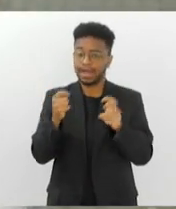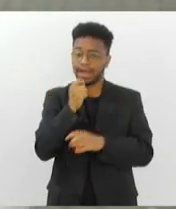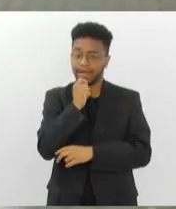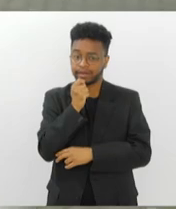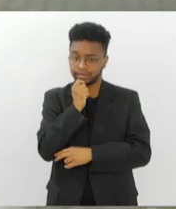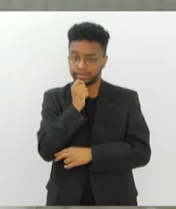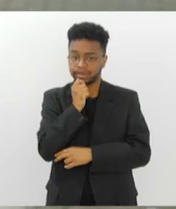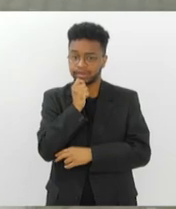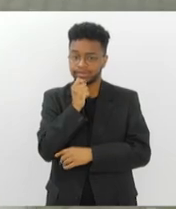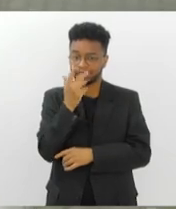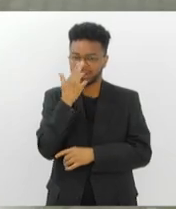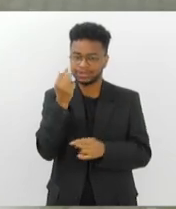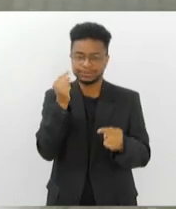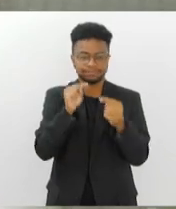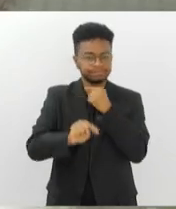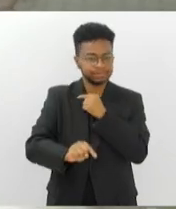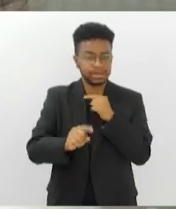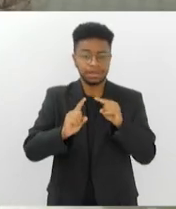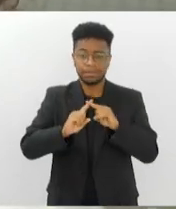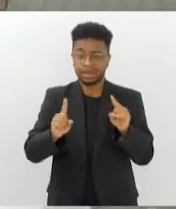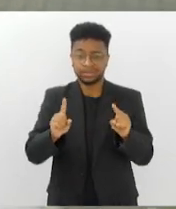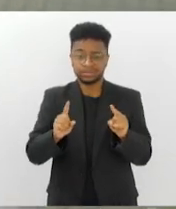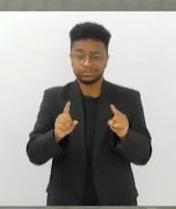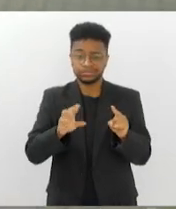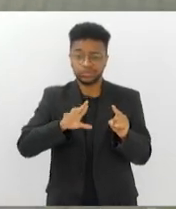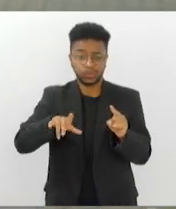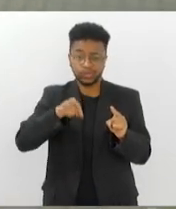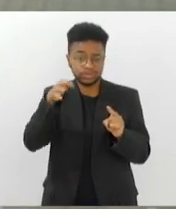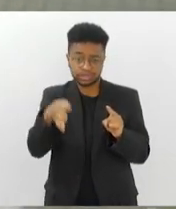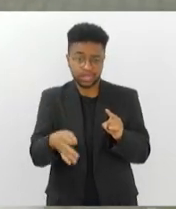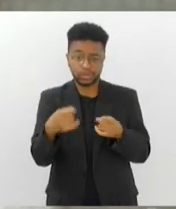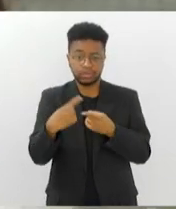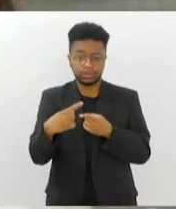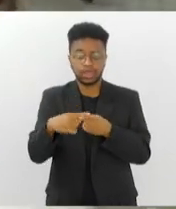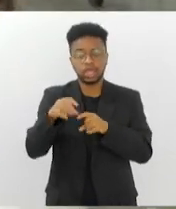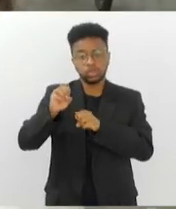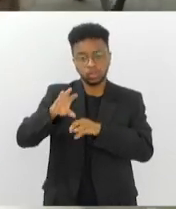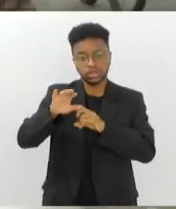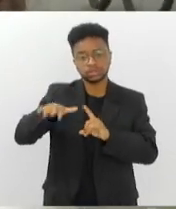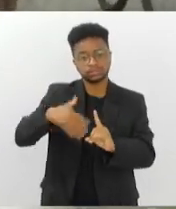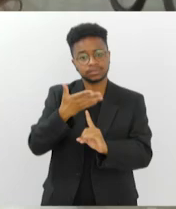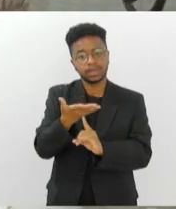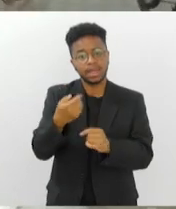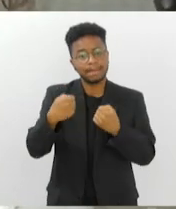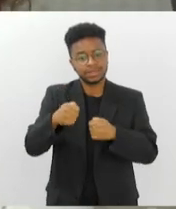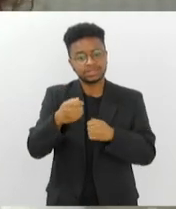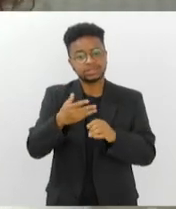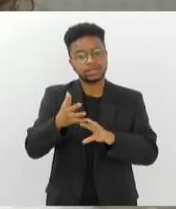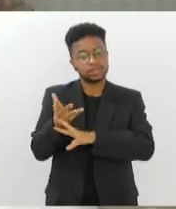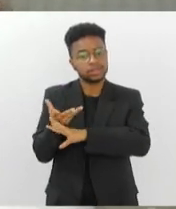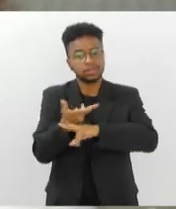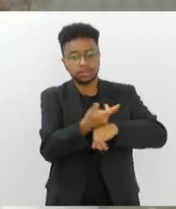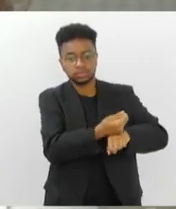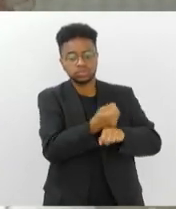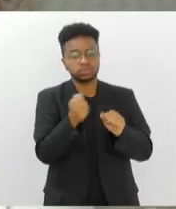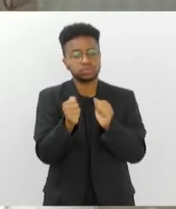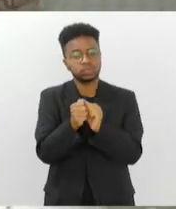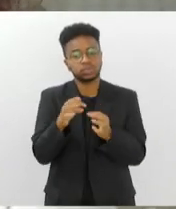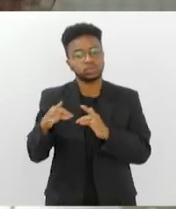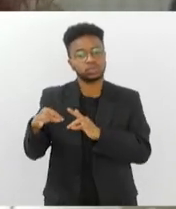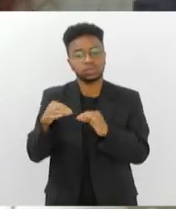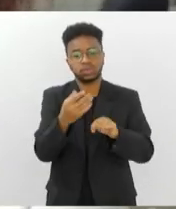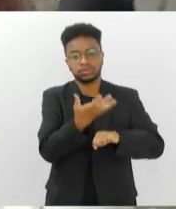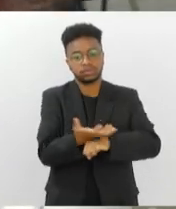está desconectado, né? Mas não deveria, Paulo. Porque, na verdade, a educação ambiental, ela tem que ser transversal, né? A todas as